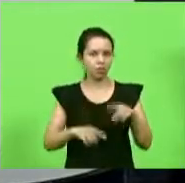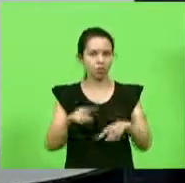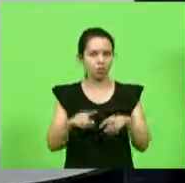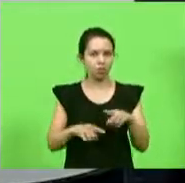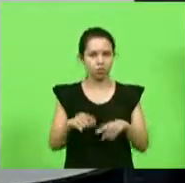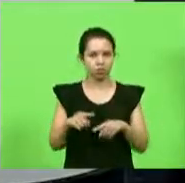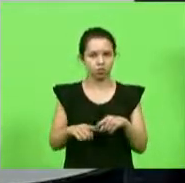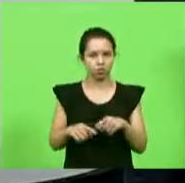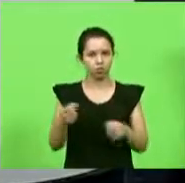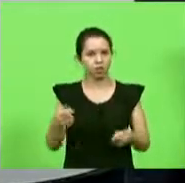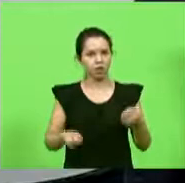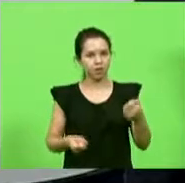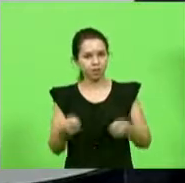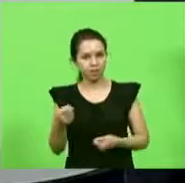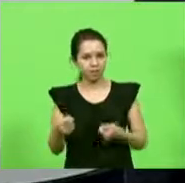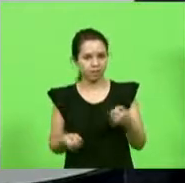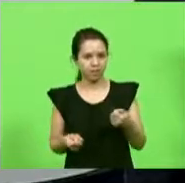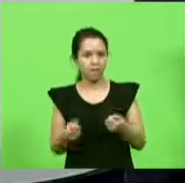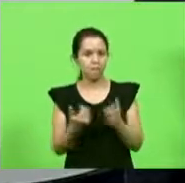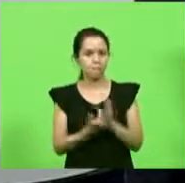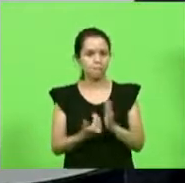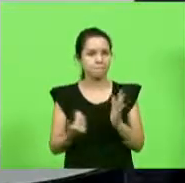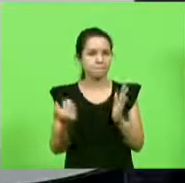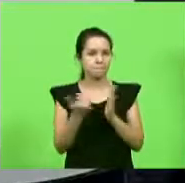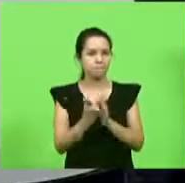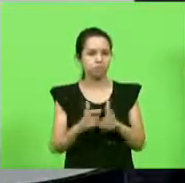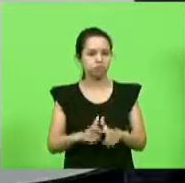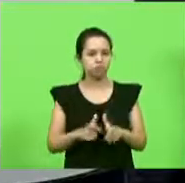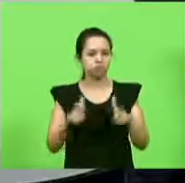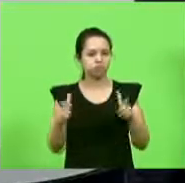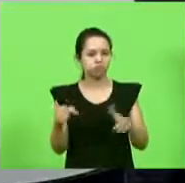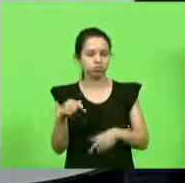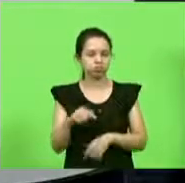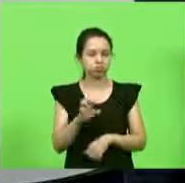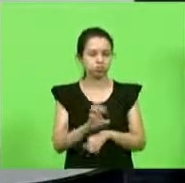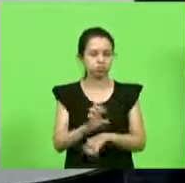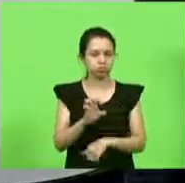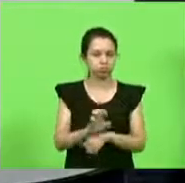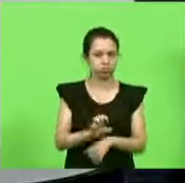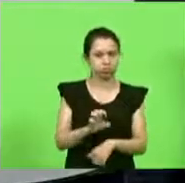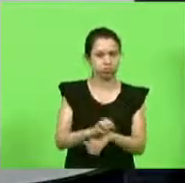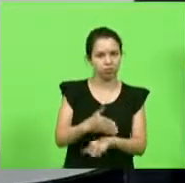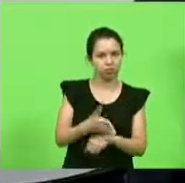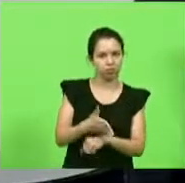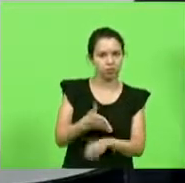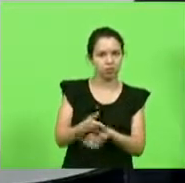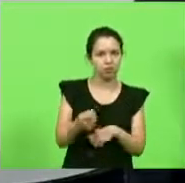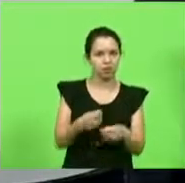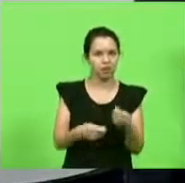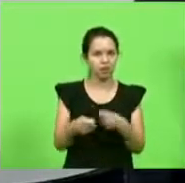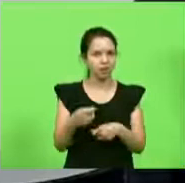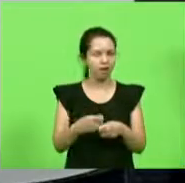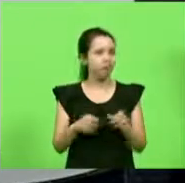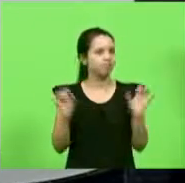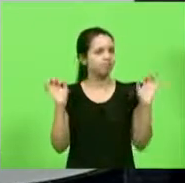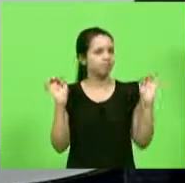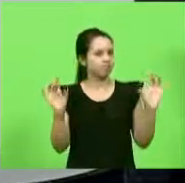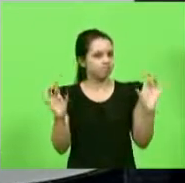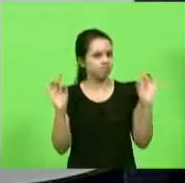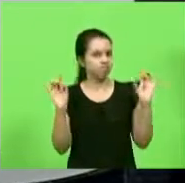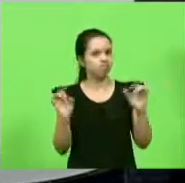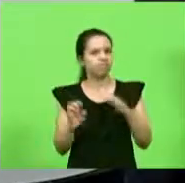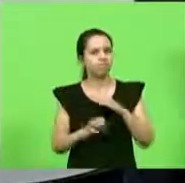é uma das maiores do nosso estado com uma participação de mercado fantástica empresa